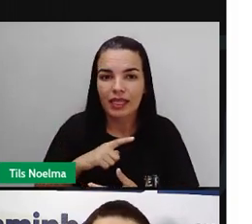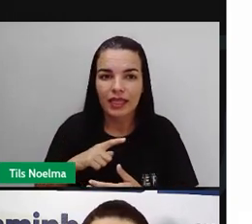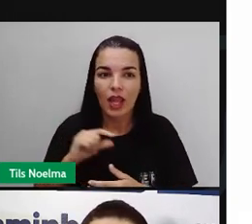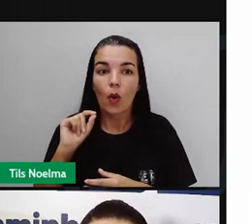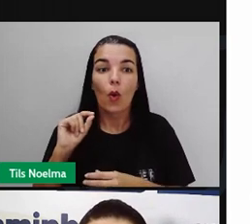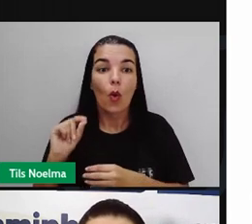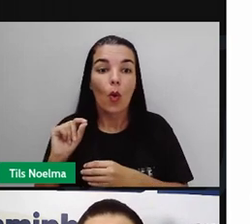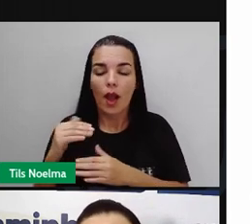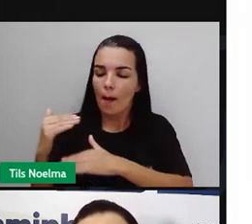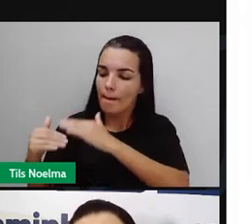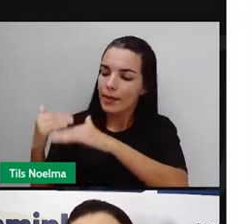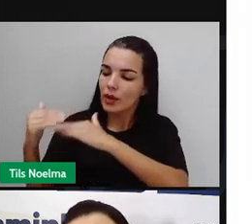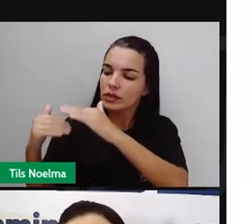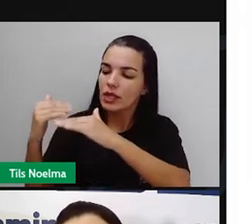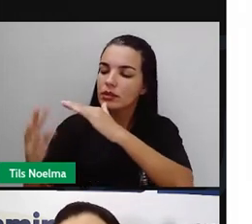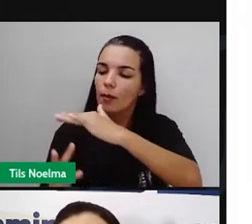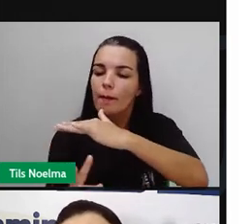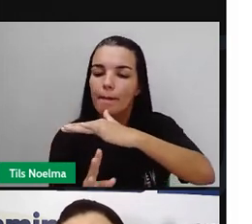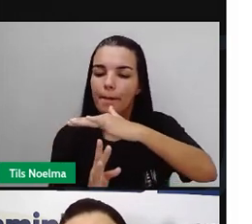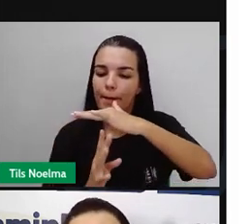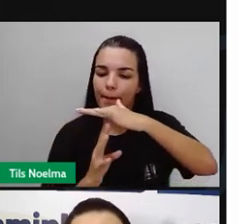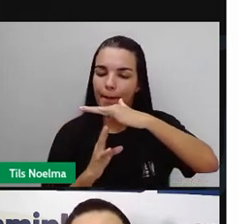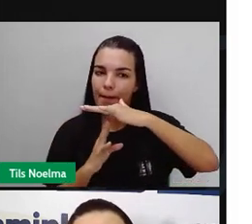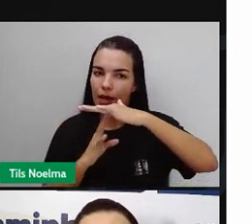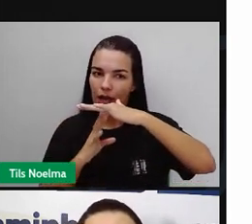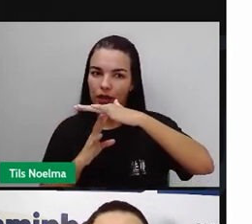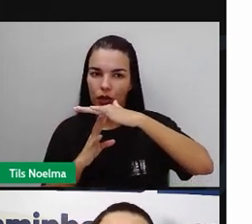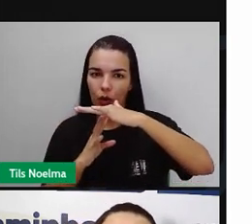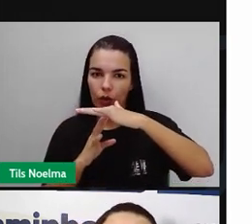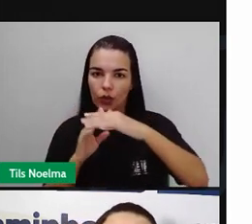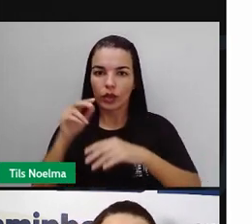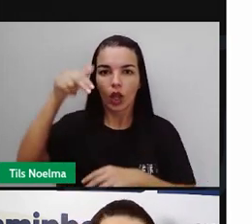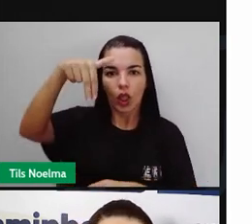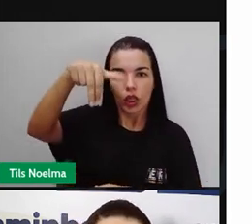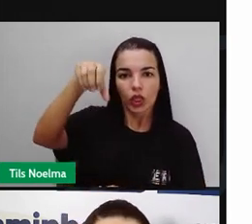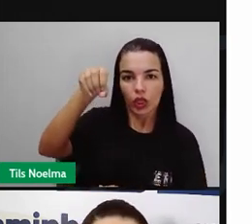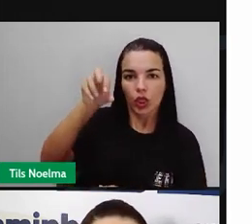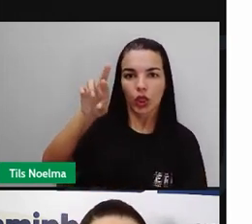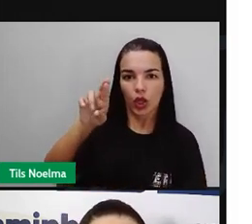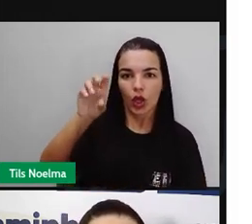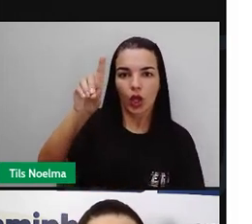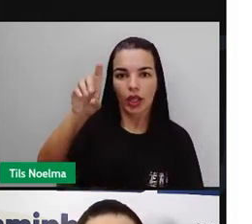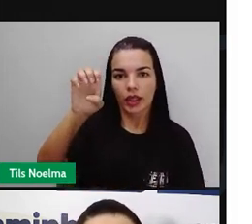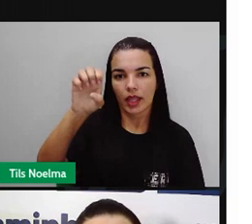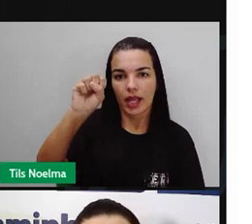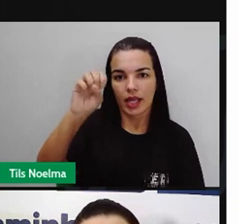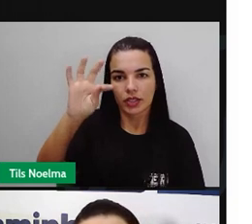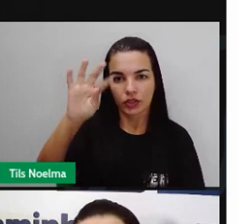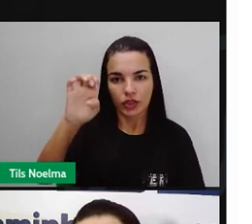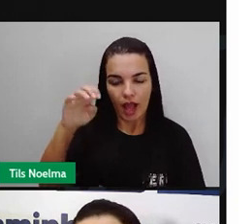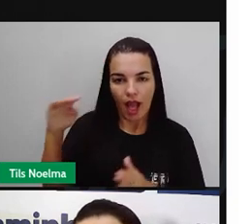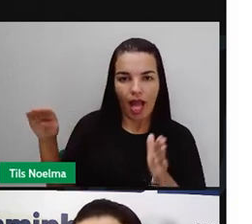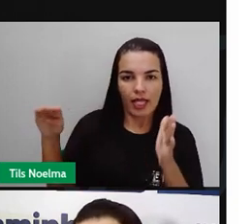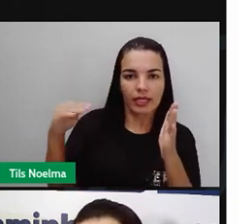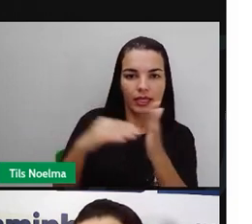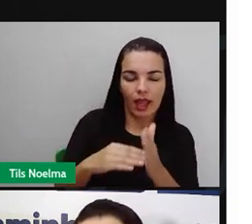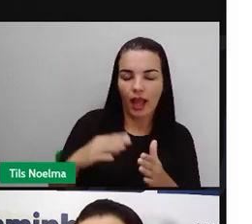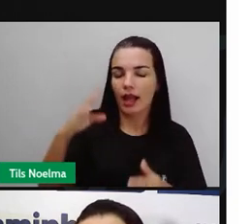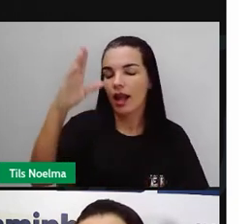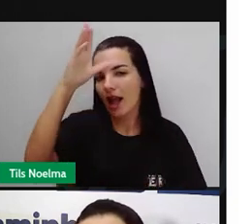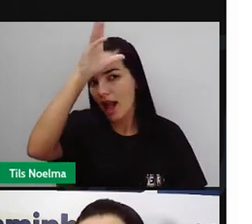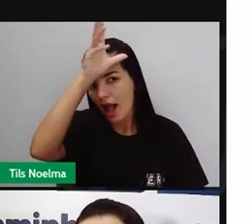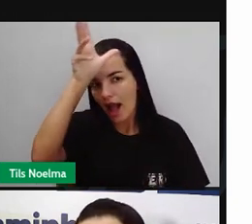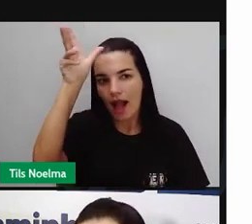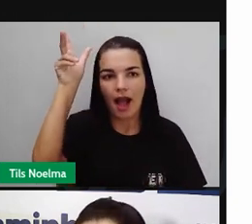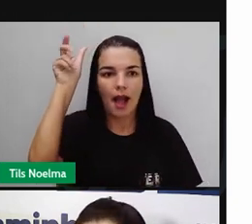as migrações nordestinas para a Amazônia. De que processo migratório